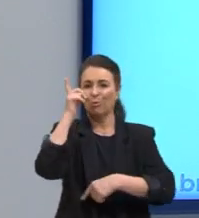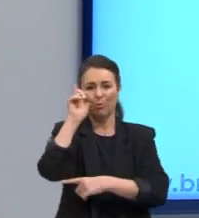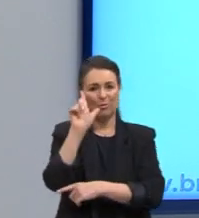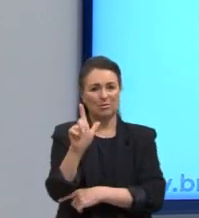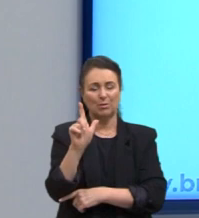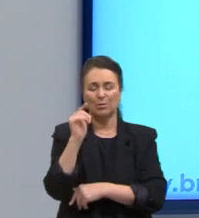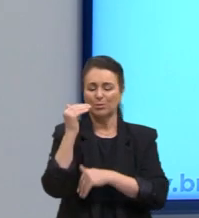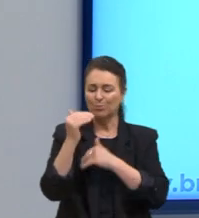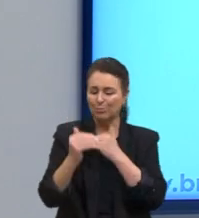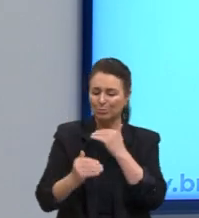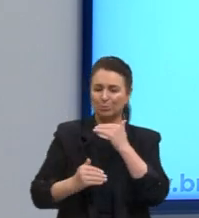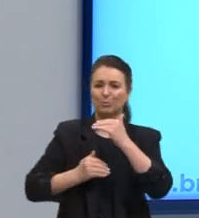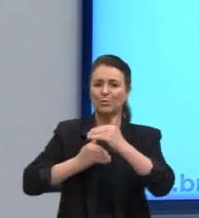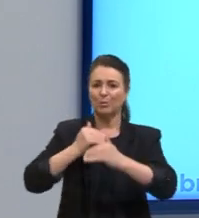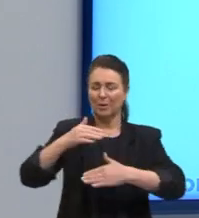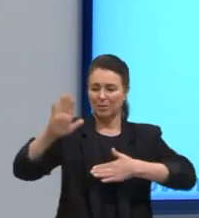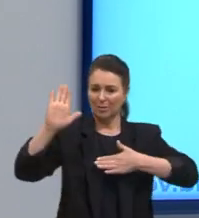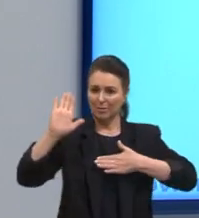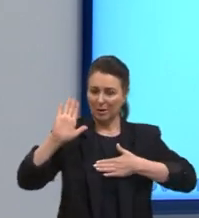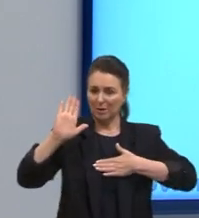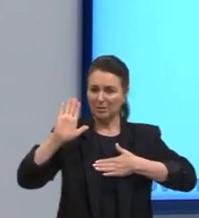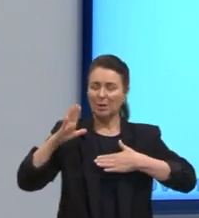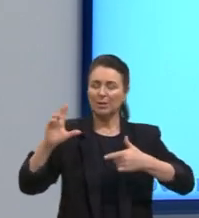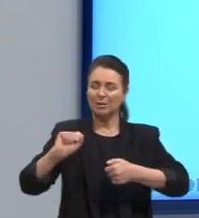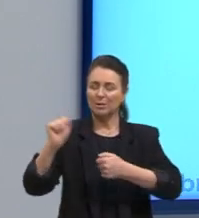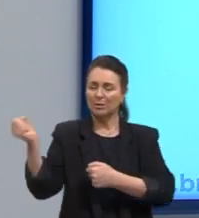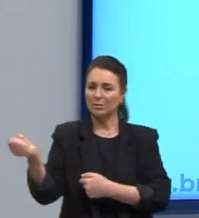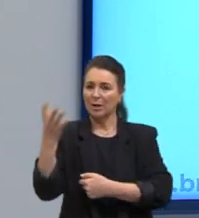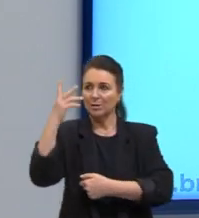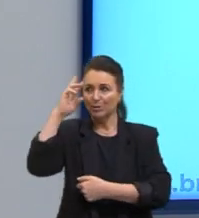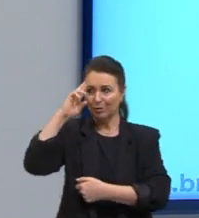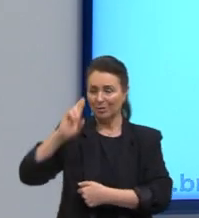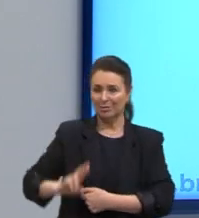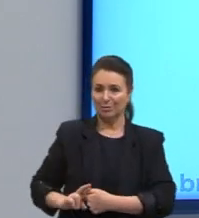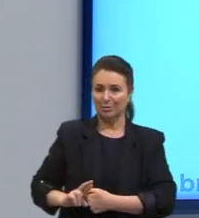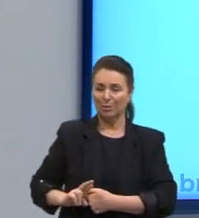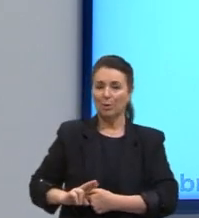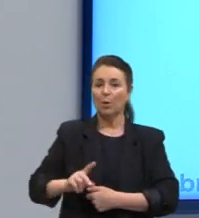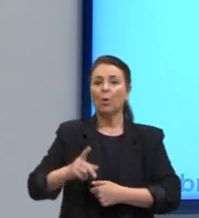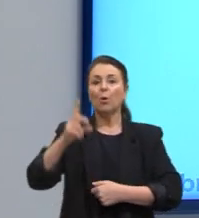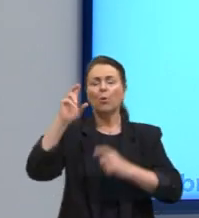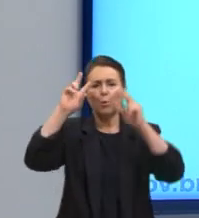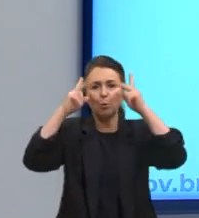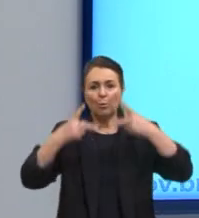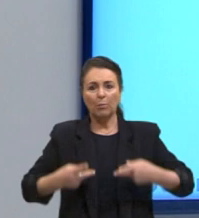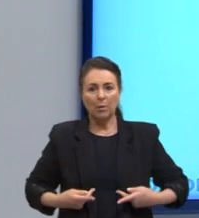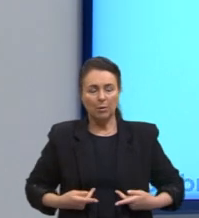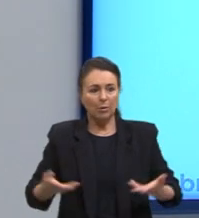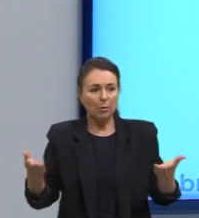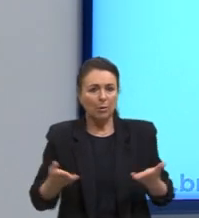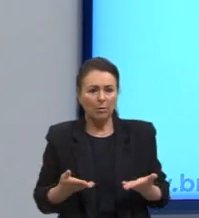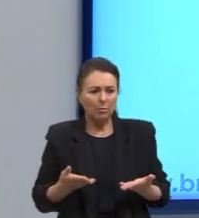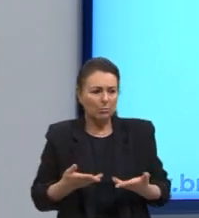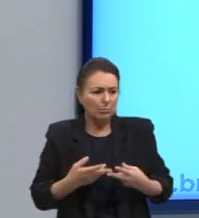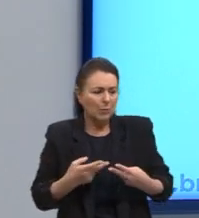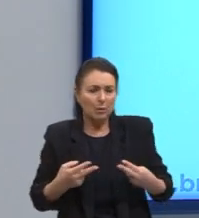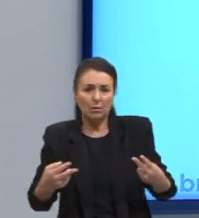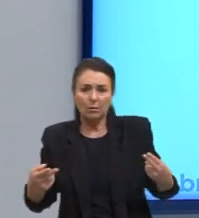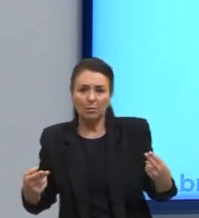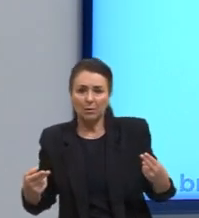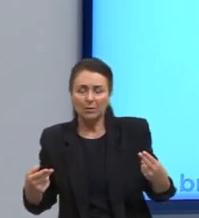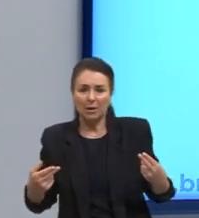processo, a promessa da modernidade, da razão, não foi capaz. O ser humano reduzido à coisa, regido pela